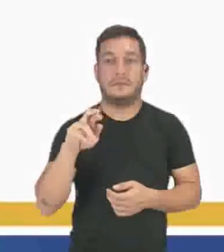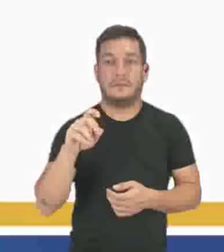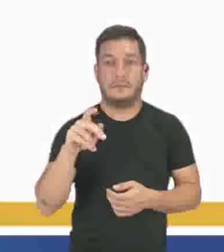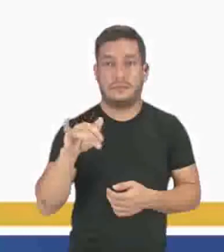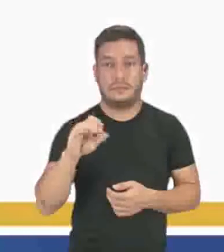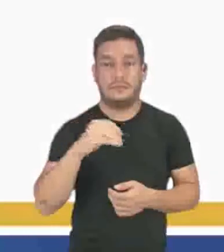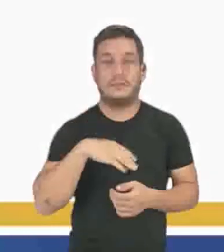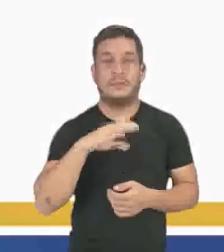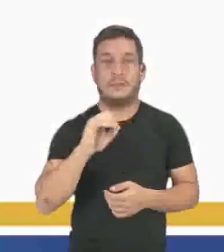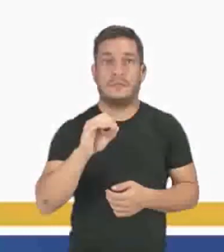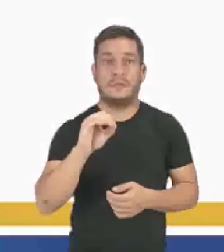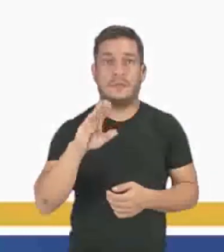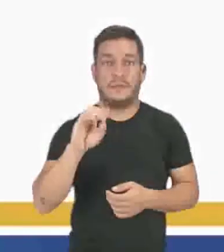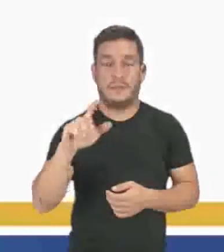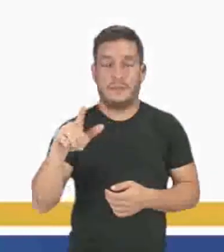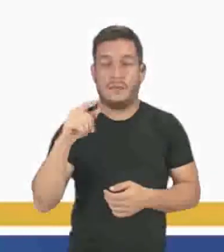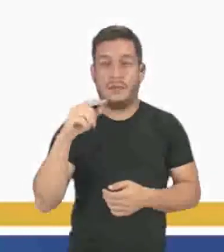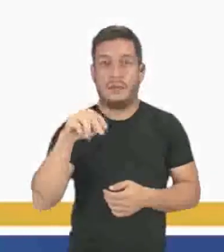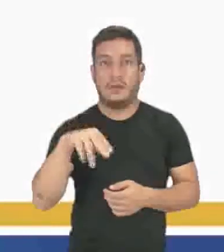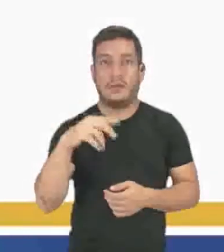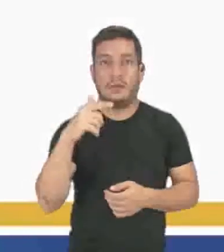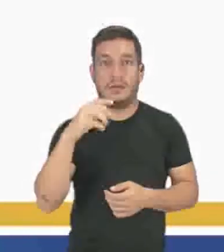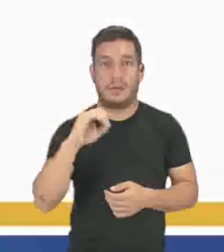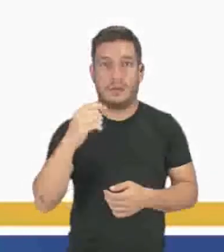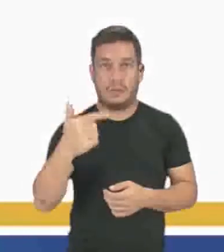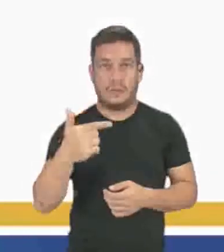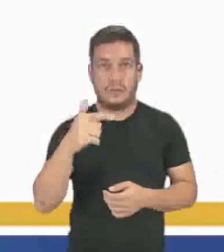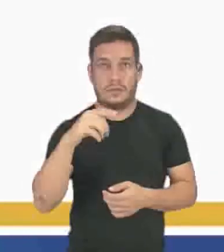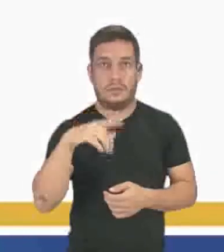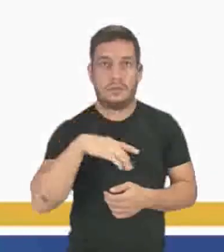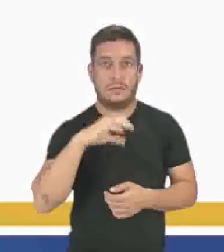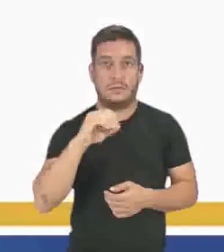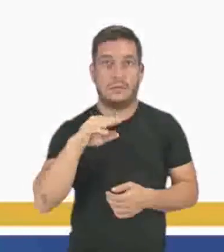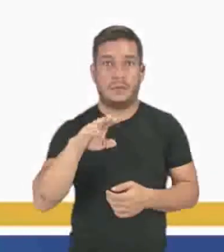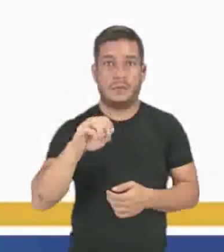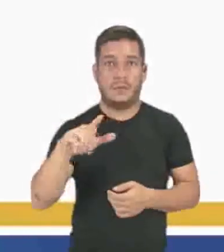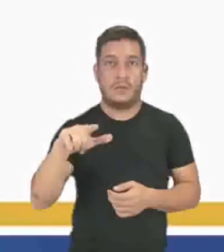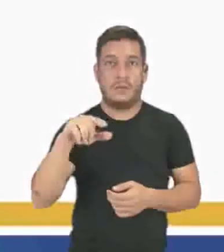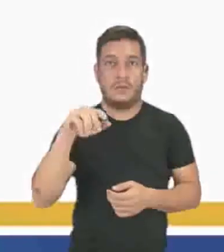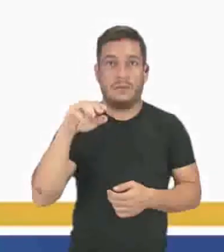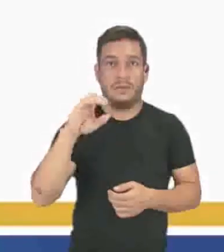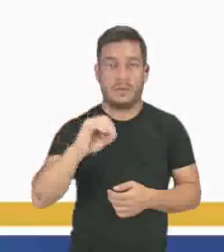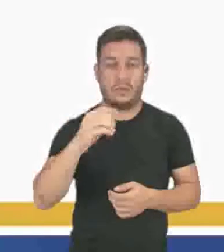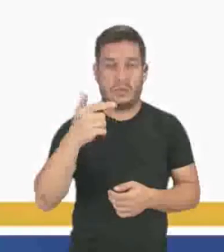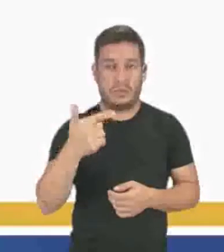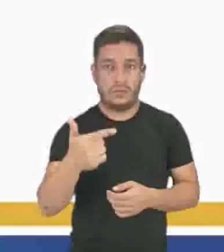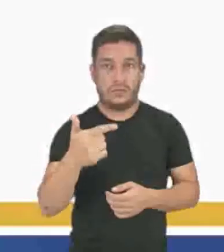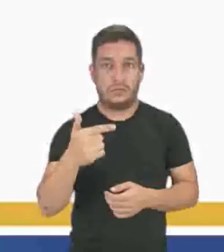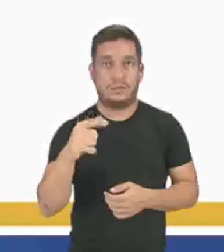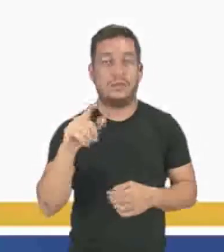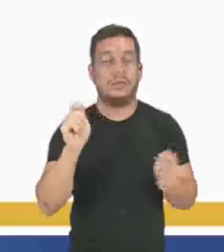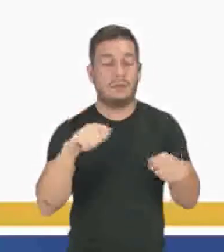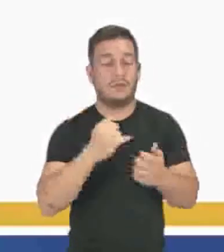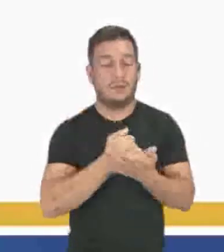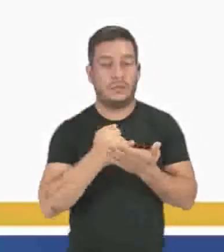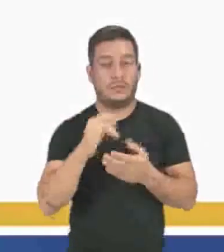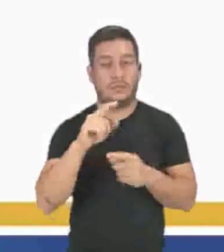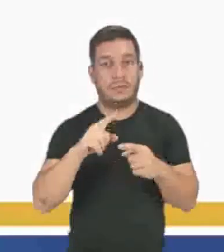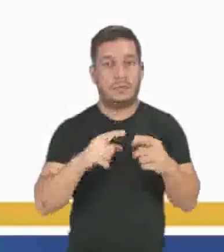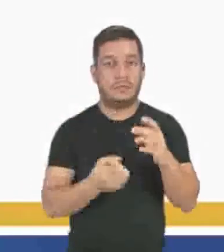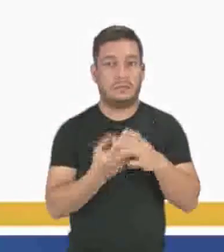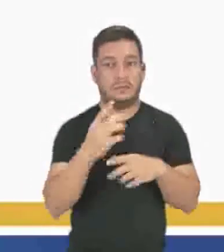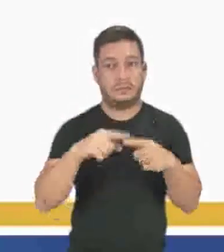aí, nós temos 0 mols de NO2, 0 mols de O2. Então, gente iniciou para que pudesse ter a formação de